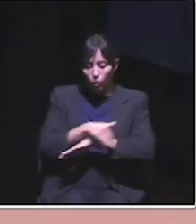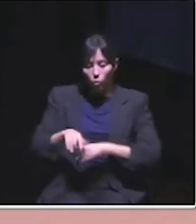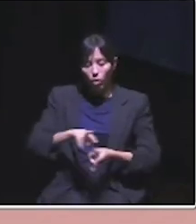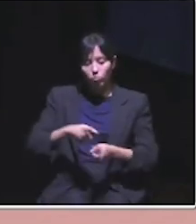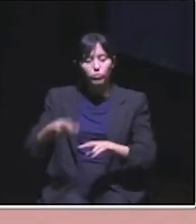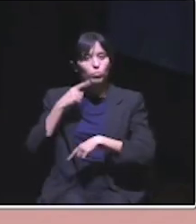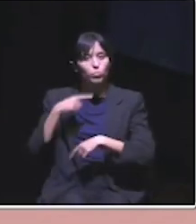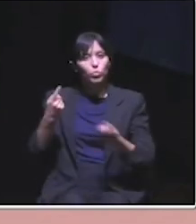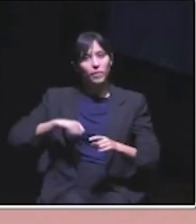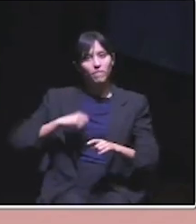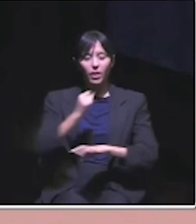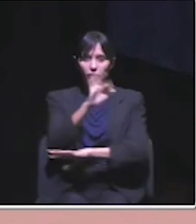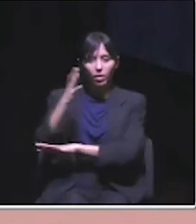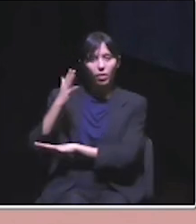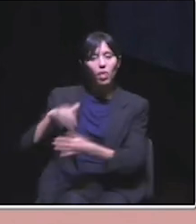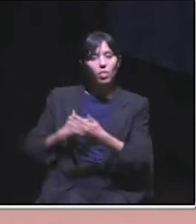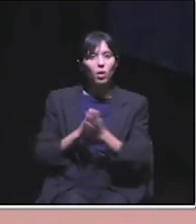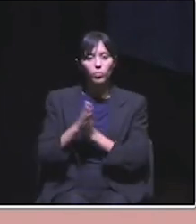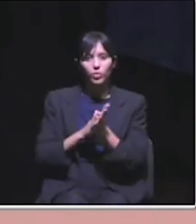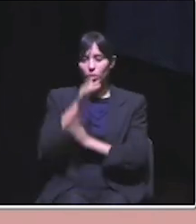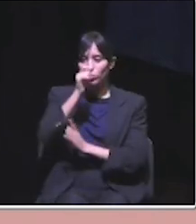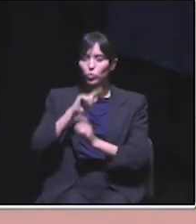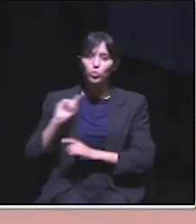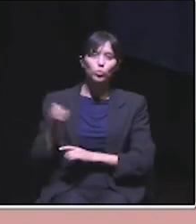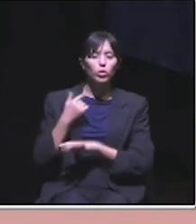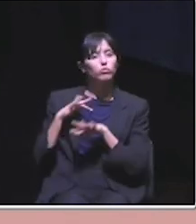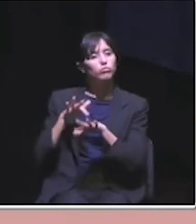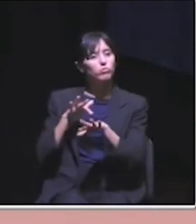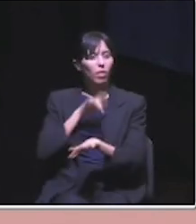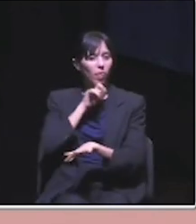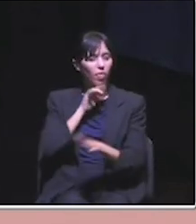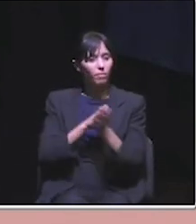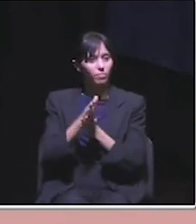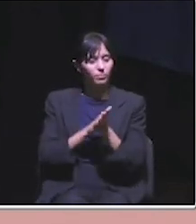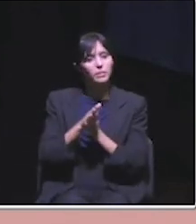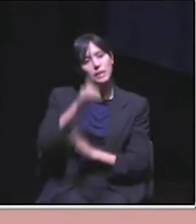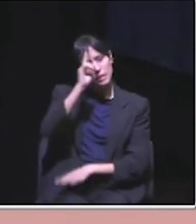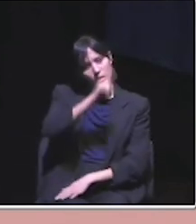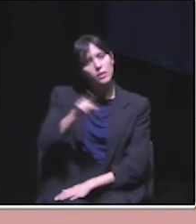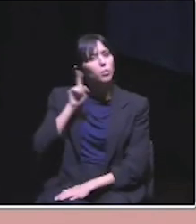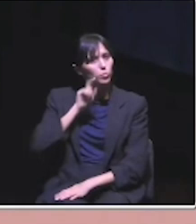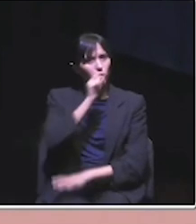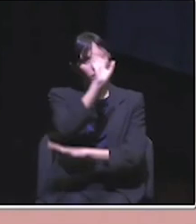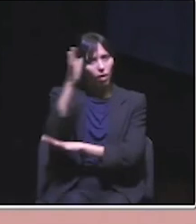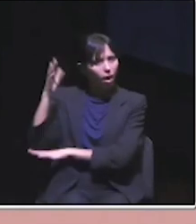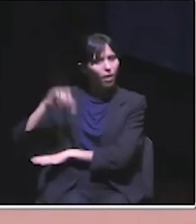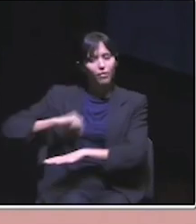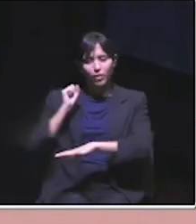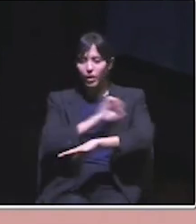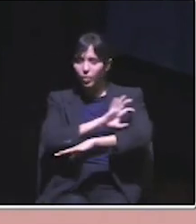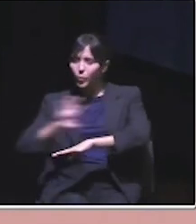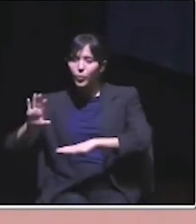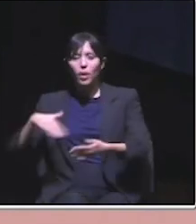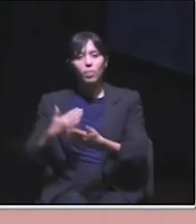mais verdes e para serem utilizados e usufruídos por todas as pessoas. Sabemos bem a importância das árvores e da vegetação para a qualidade